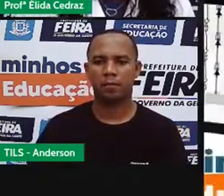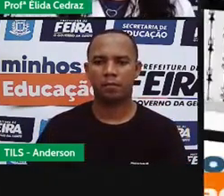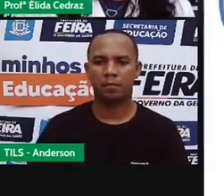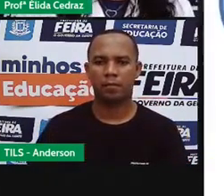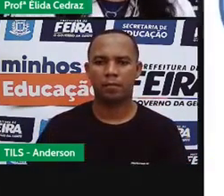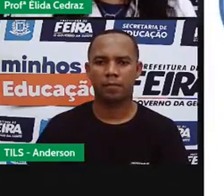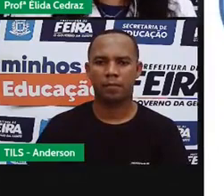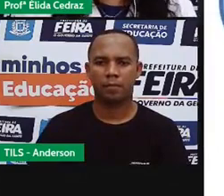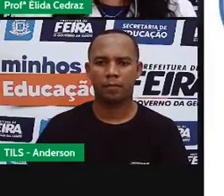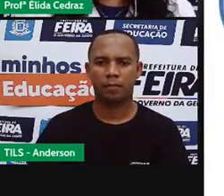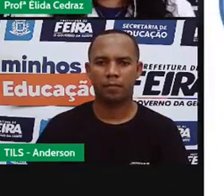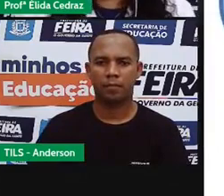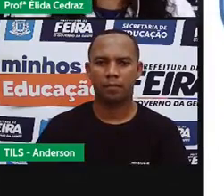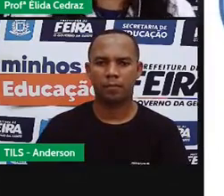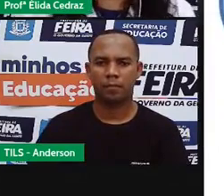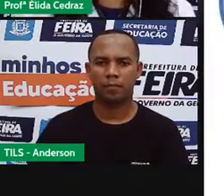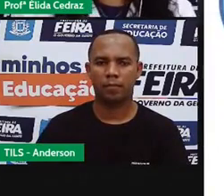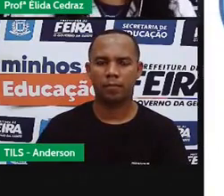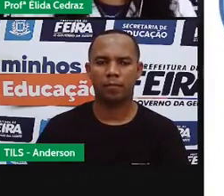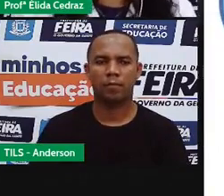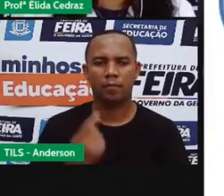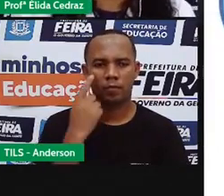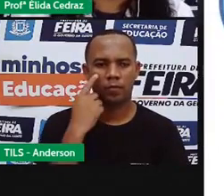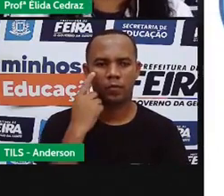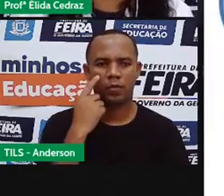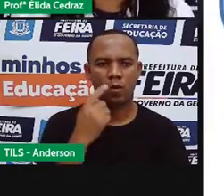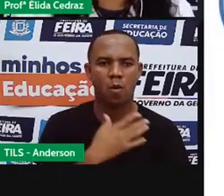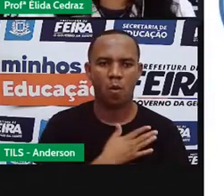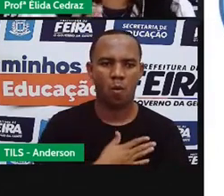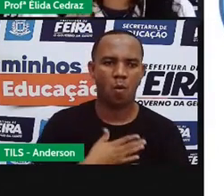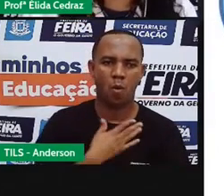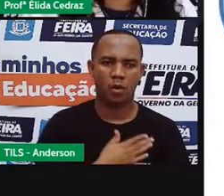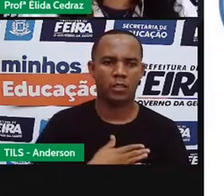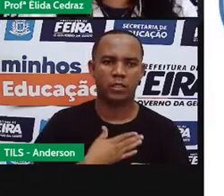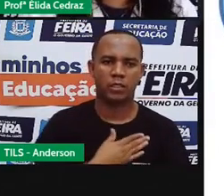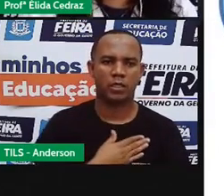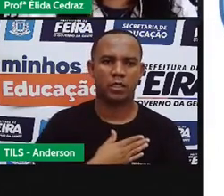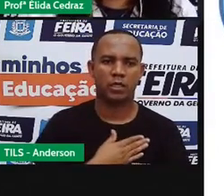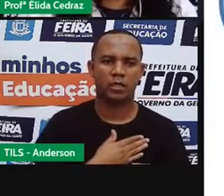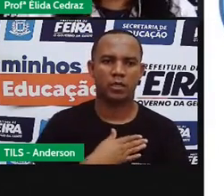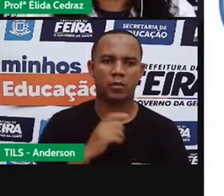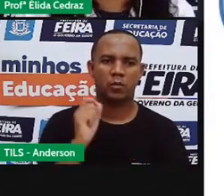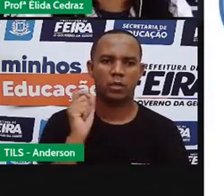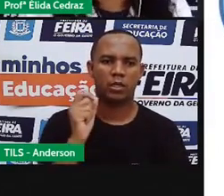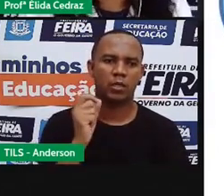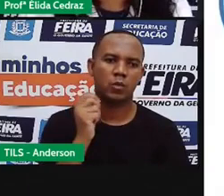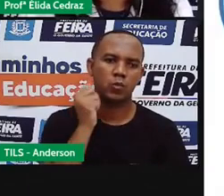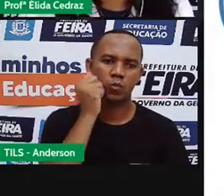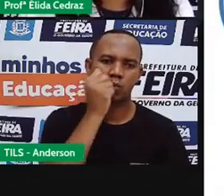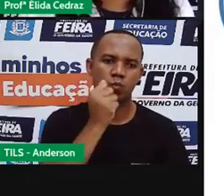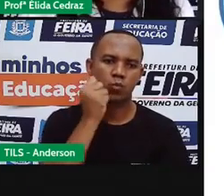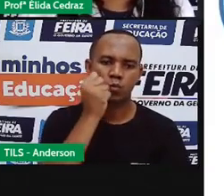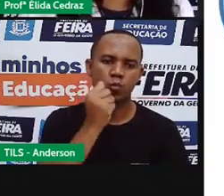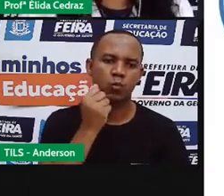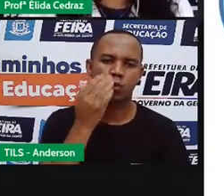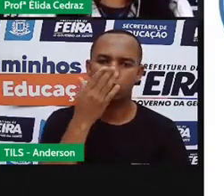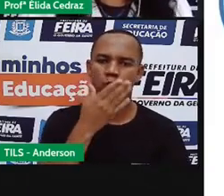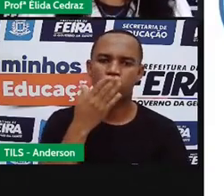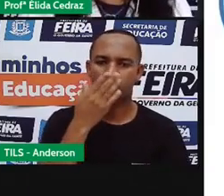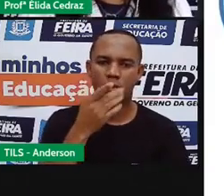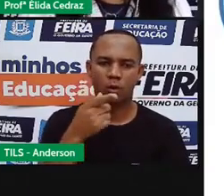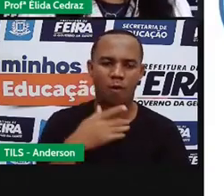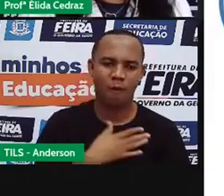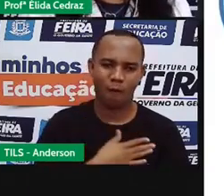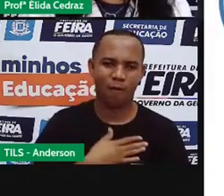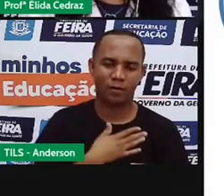Hora do lanche. Vamos tomar suco, suquinho de maracujá. Olha só que delícia. Observe aí